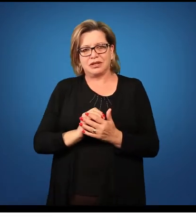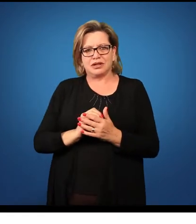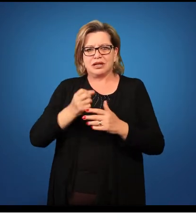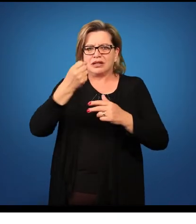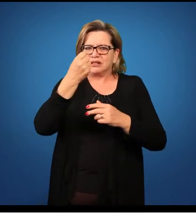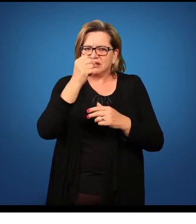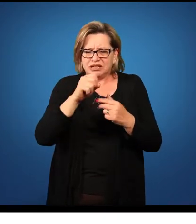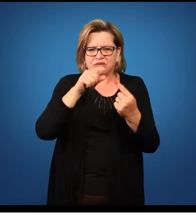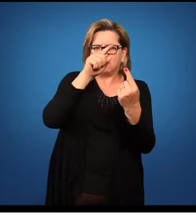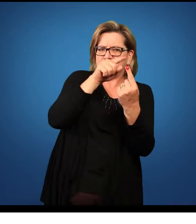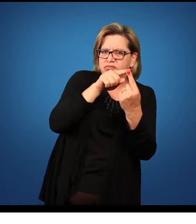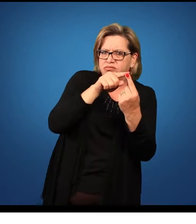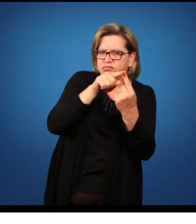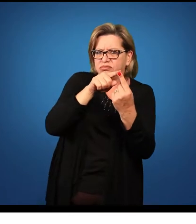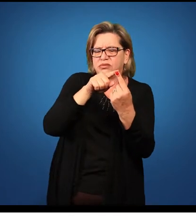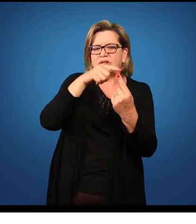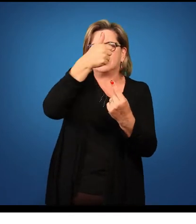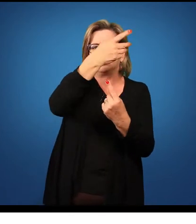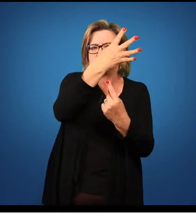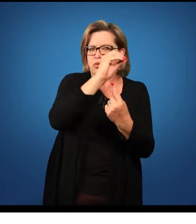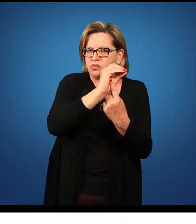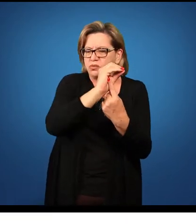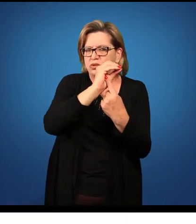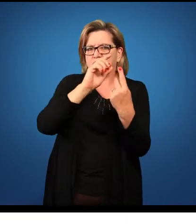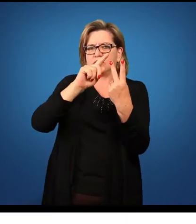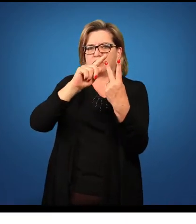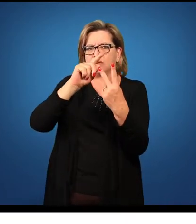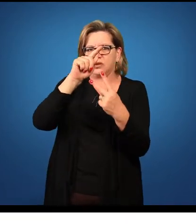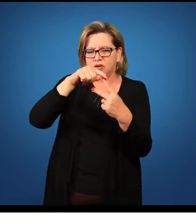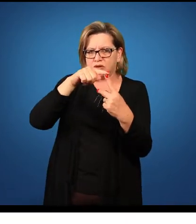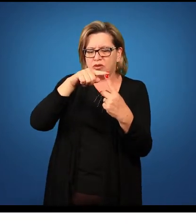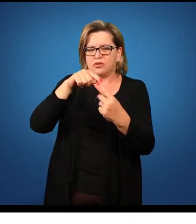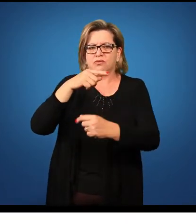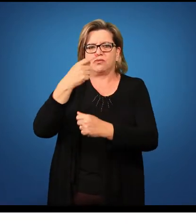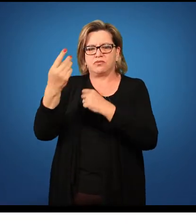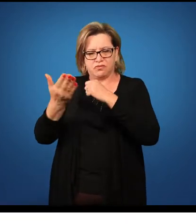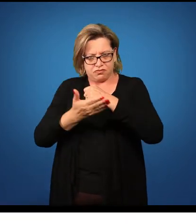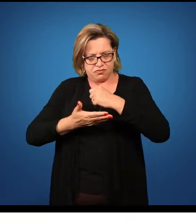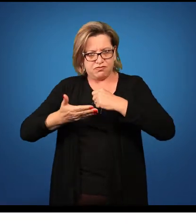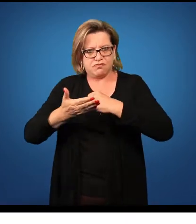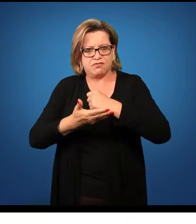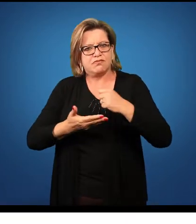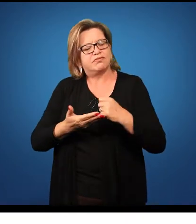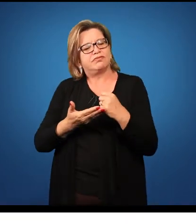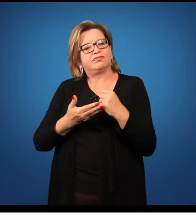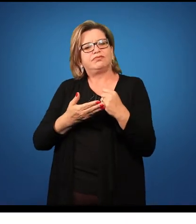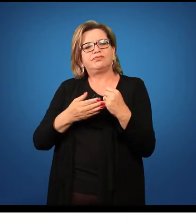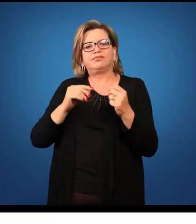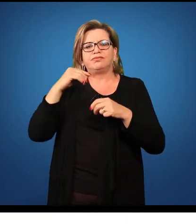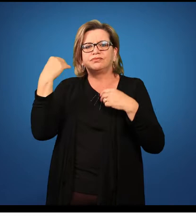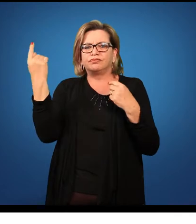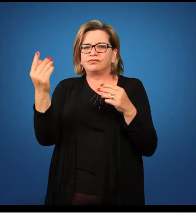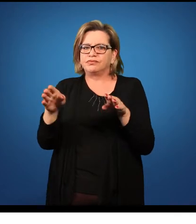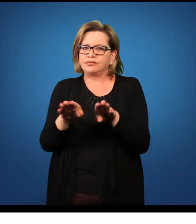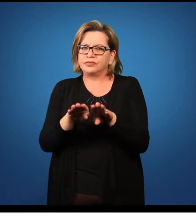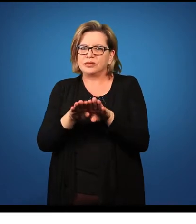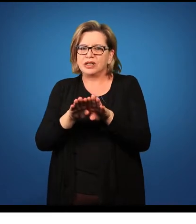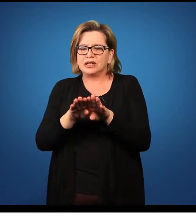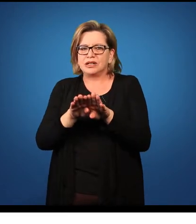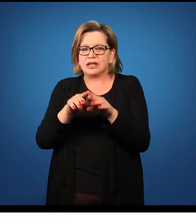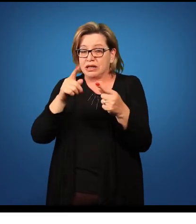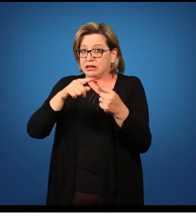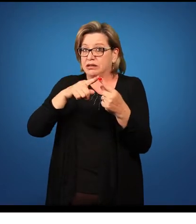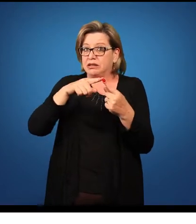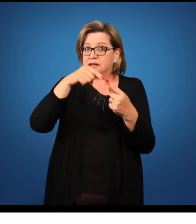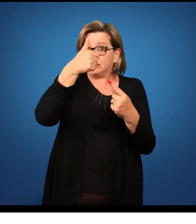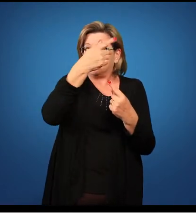no estágio I, 140 horas no Ensino Fundamental, nós vamos, aliás,